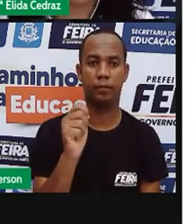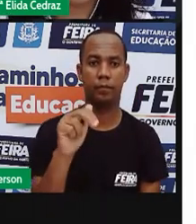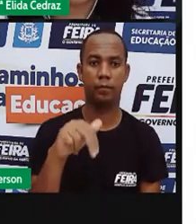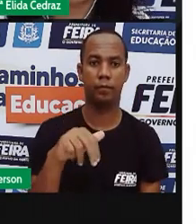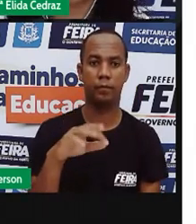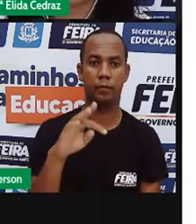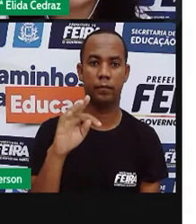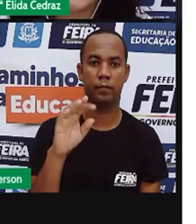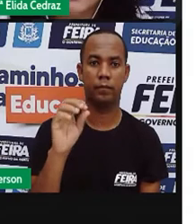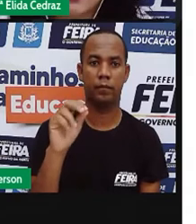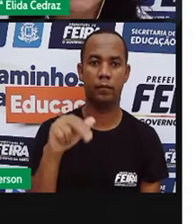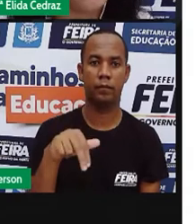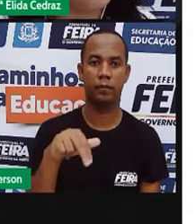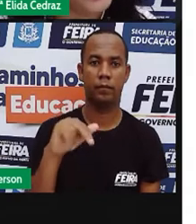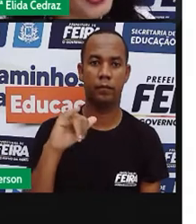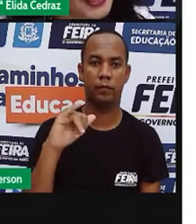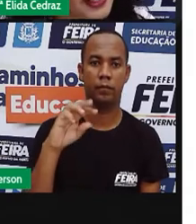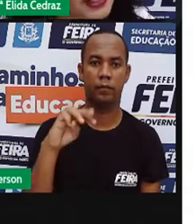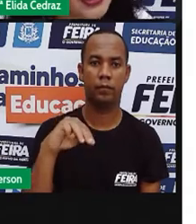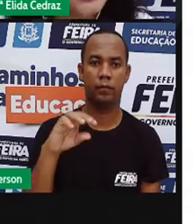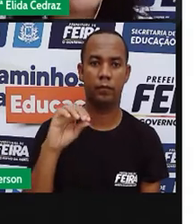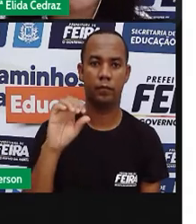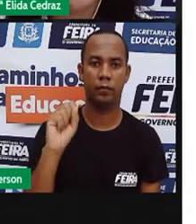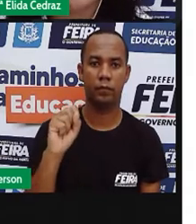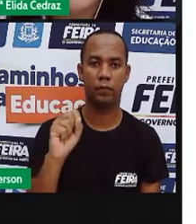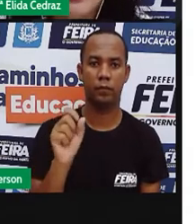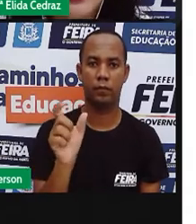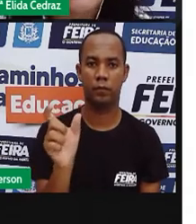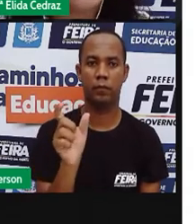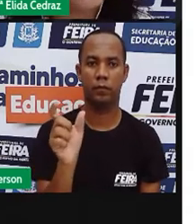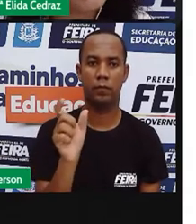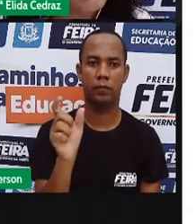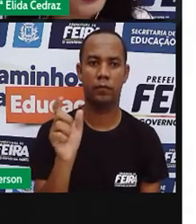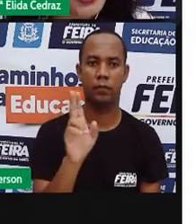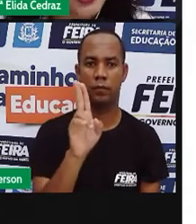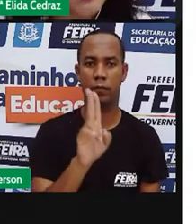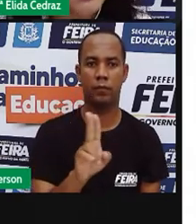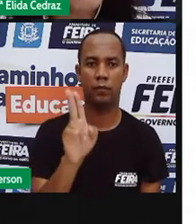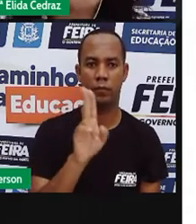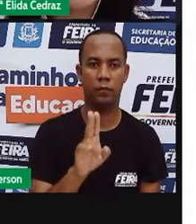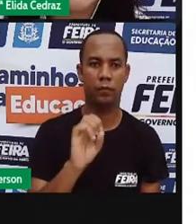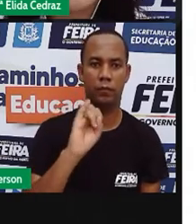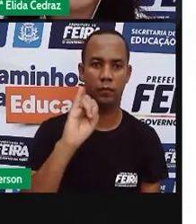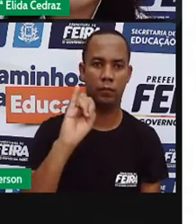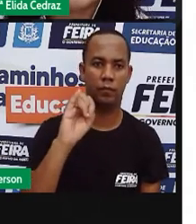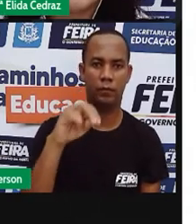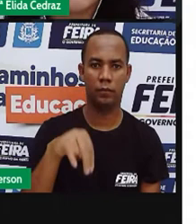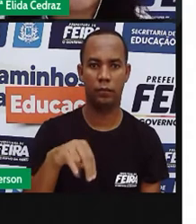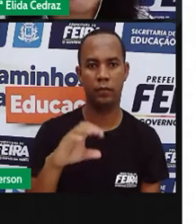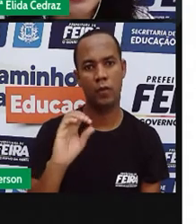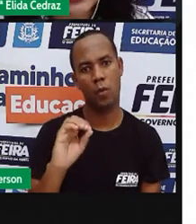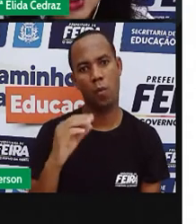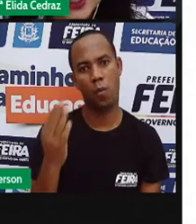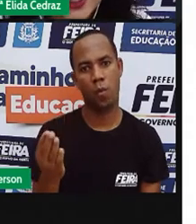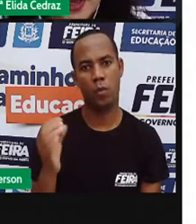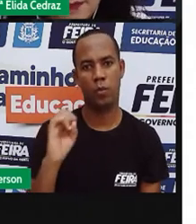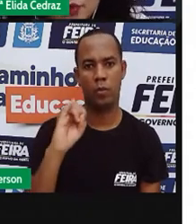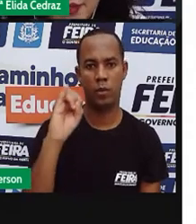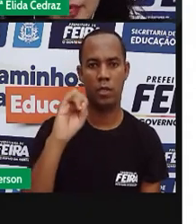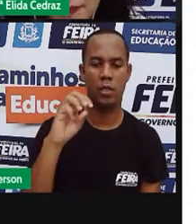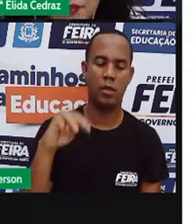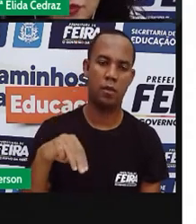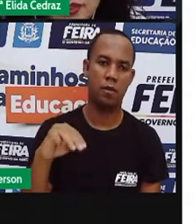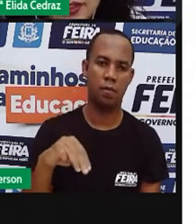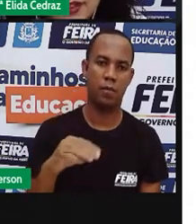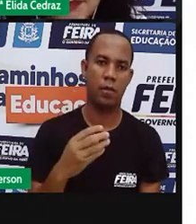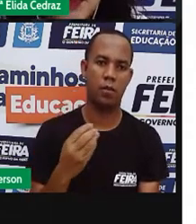usando I, com N, ou I, com I. Qual é a dica que a